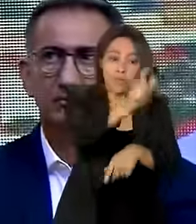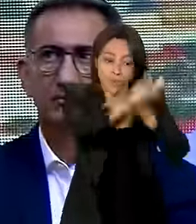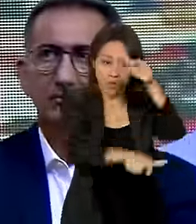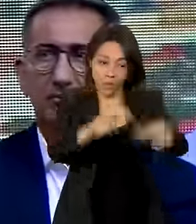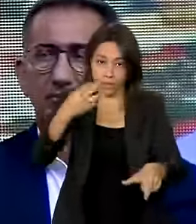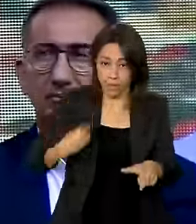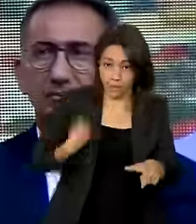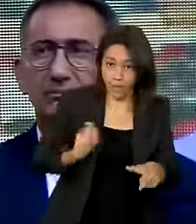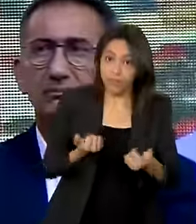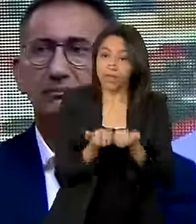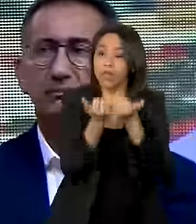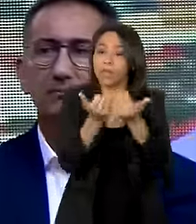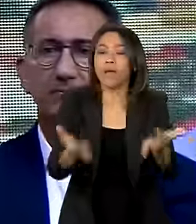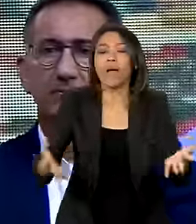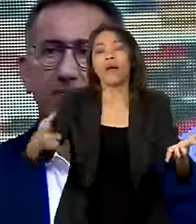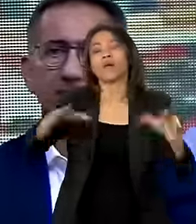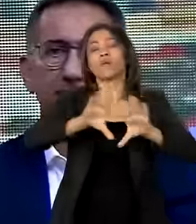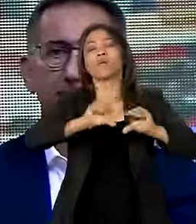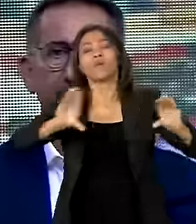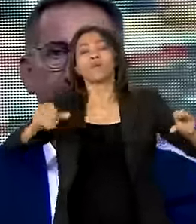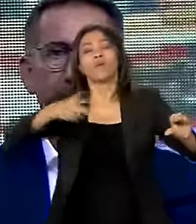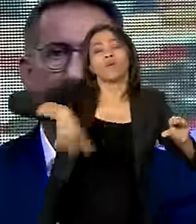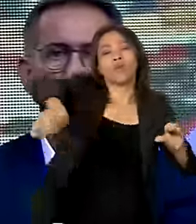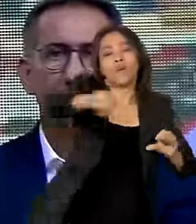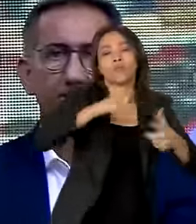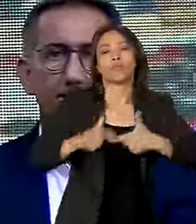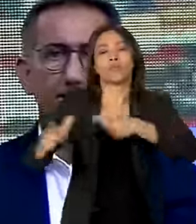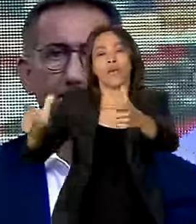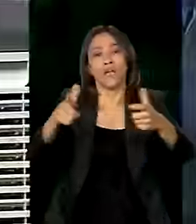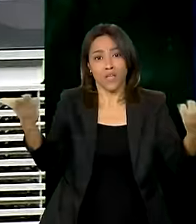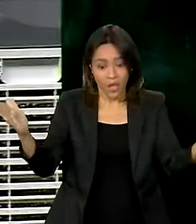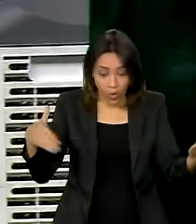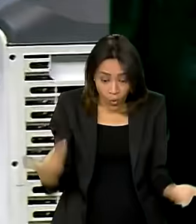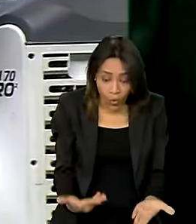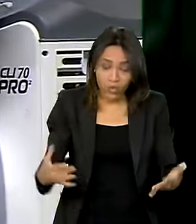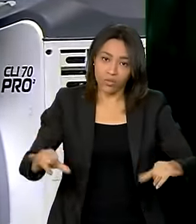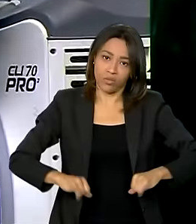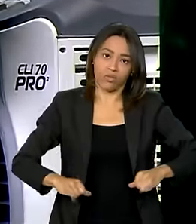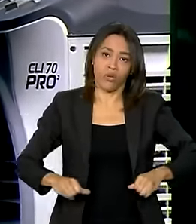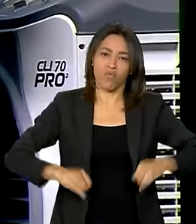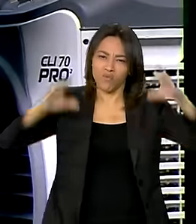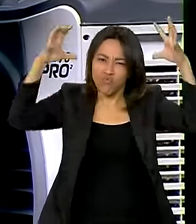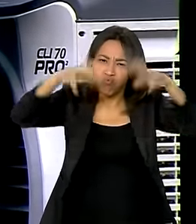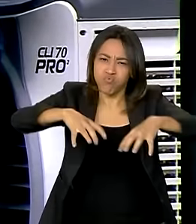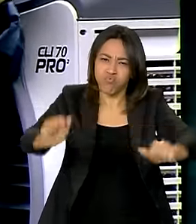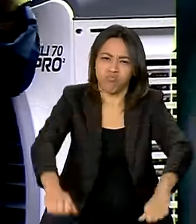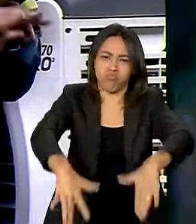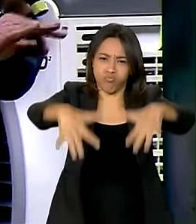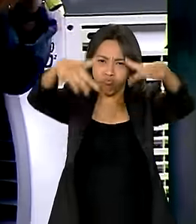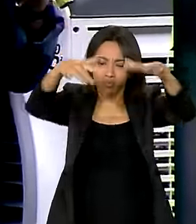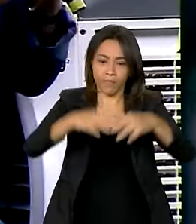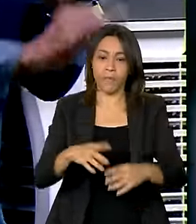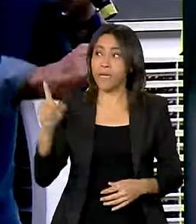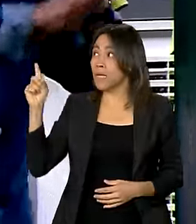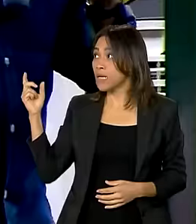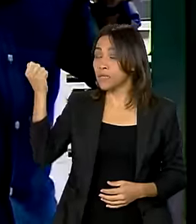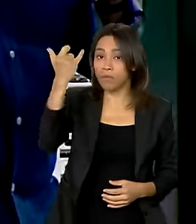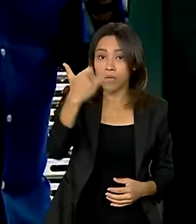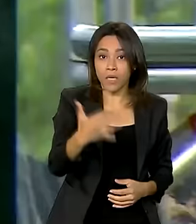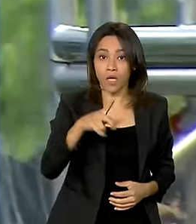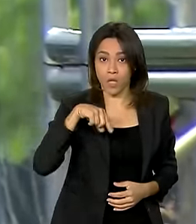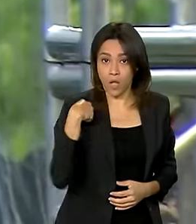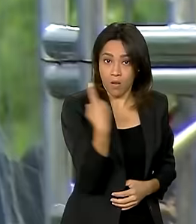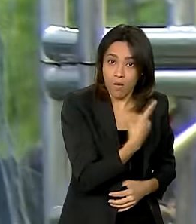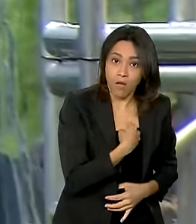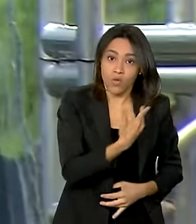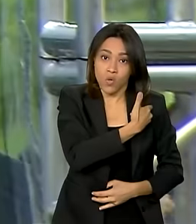bairros que hoje sofrem com enchentes, sofrem com destruição. Então, no nosso governo é proibido falar a palavra